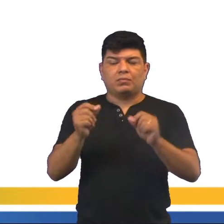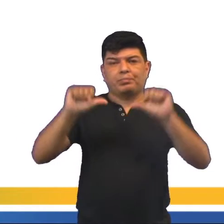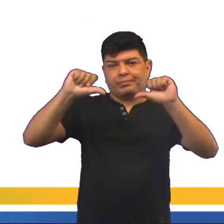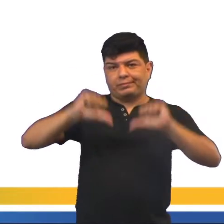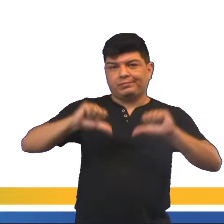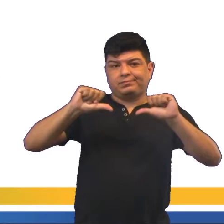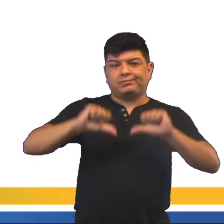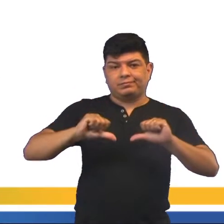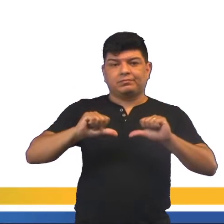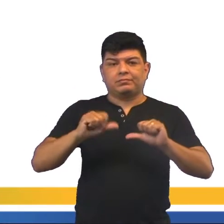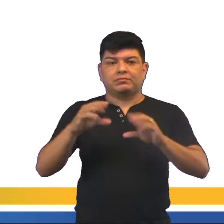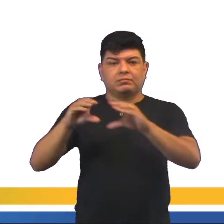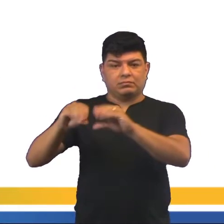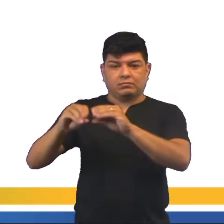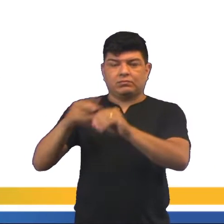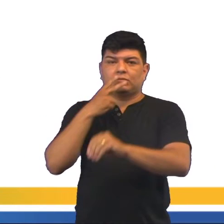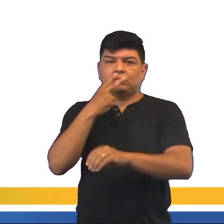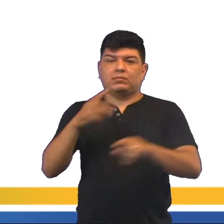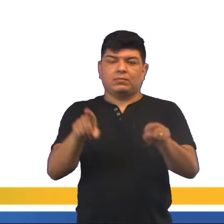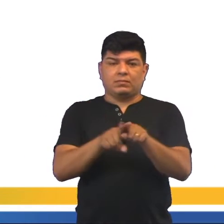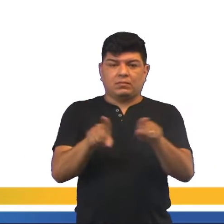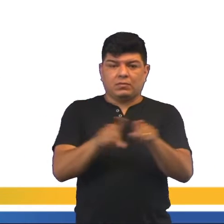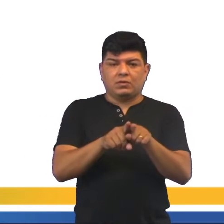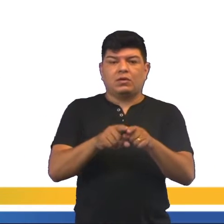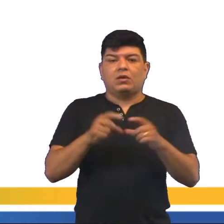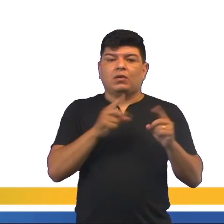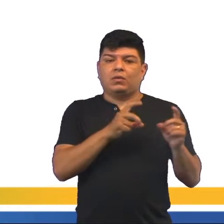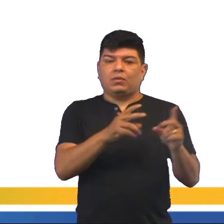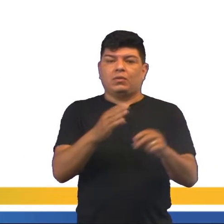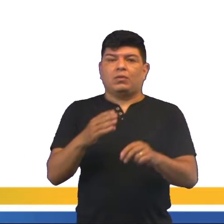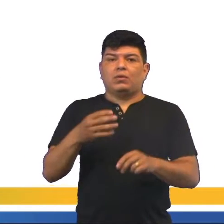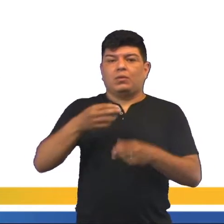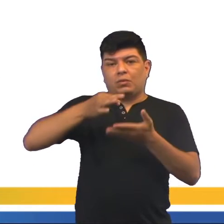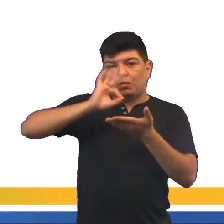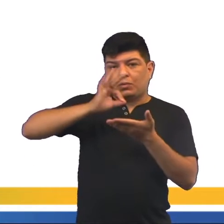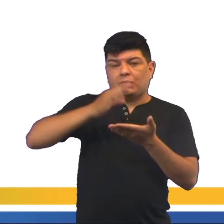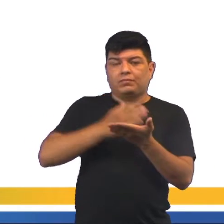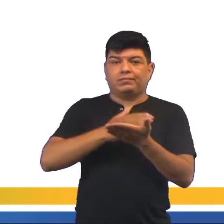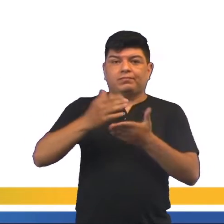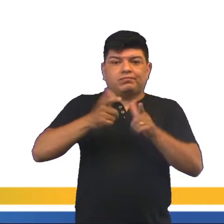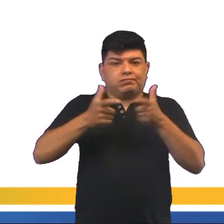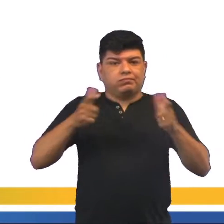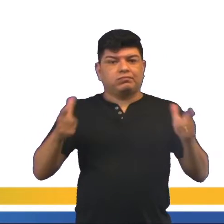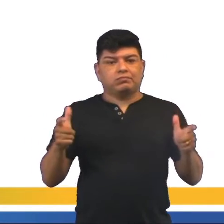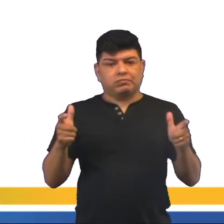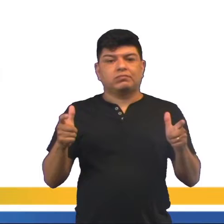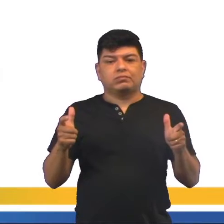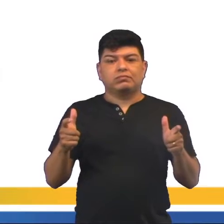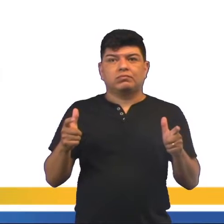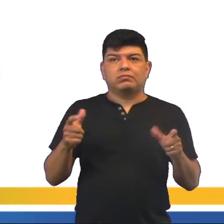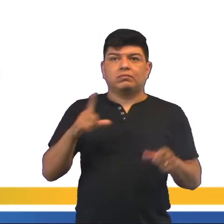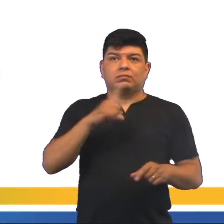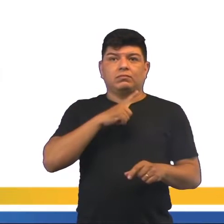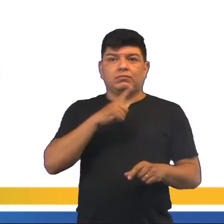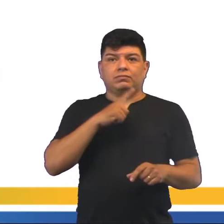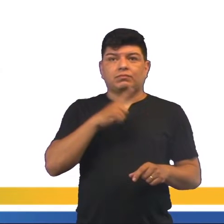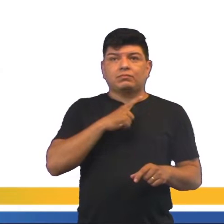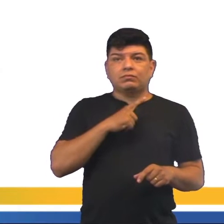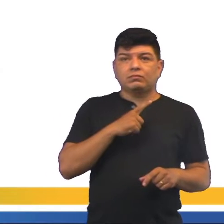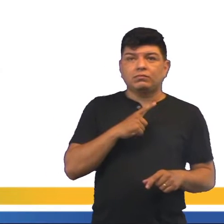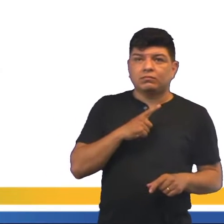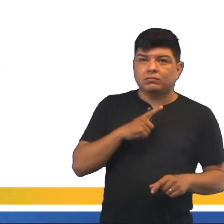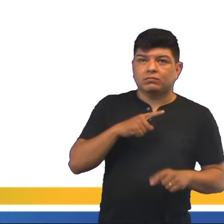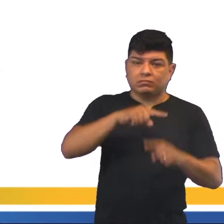caindo, tais como o algodão e o tabaco. A comercialização do café, por sua vez, começava a se expandir. A gente começava a ter o